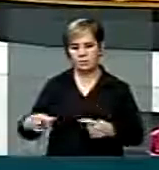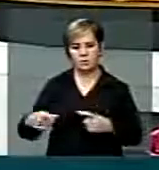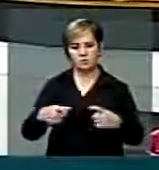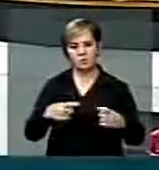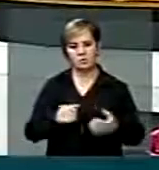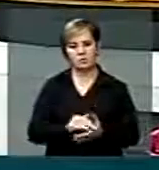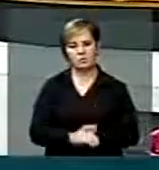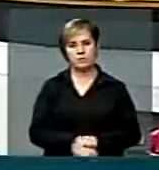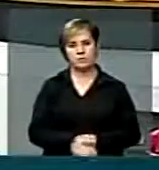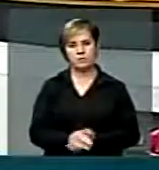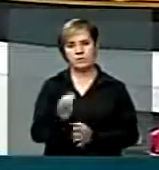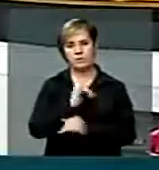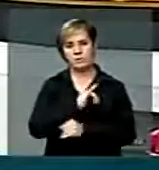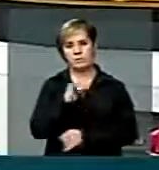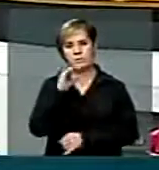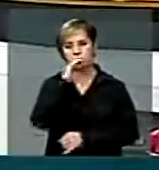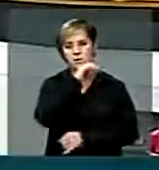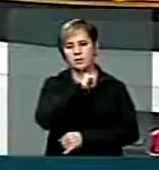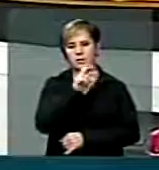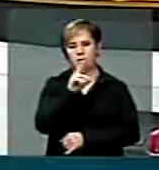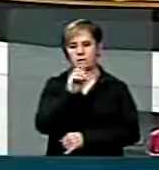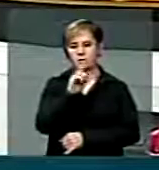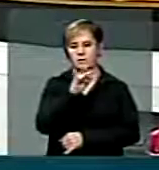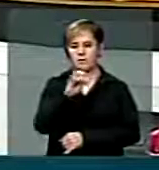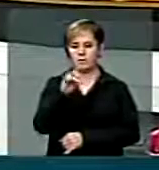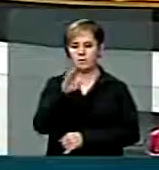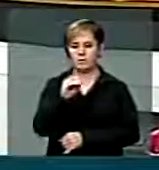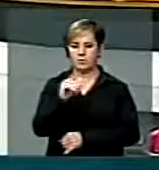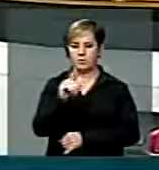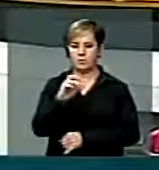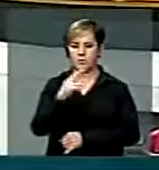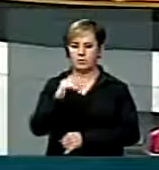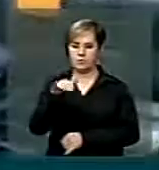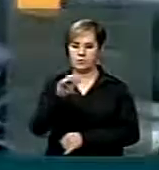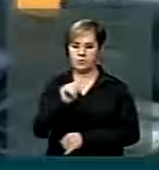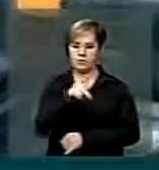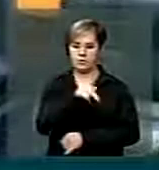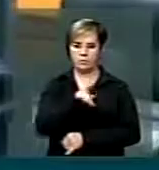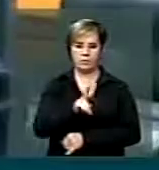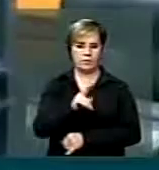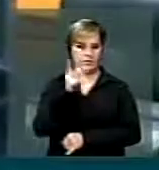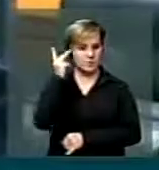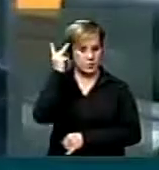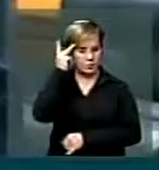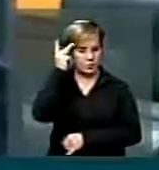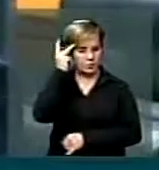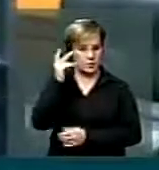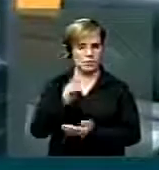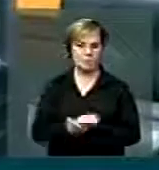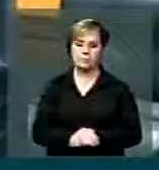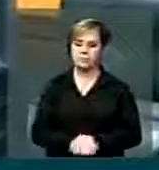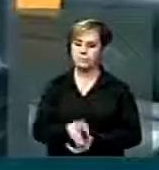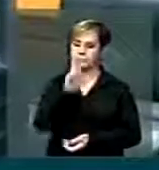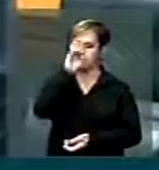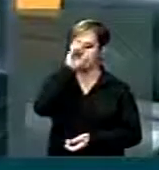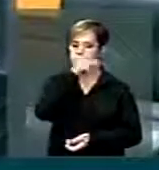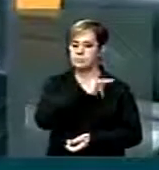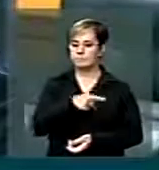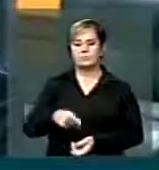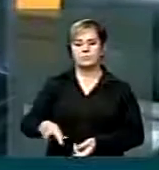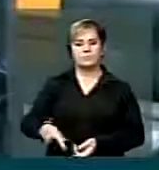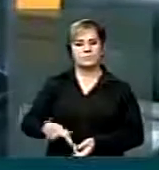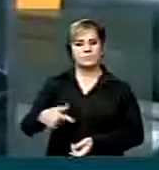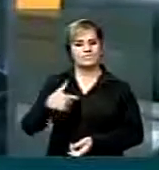Leve comunicação ao deputado Roberto de Lucena, PV, São Paulo. Meu presidente, tive a honra de